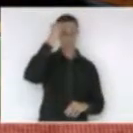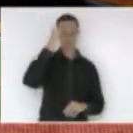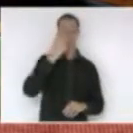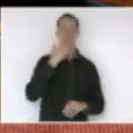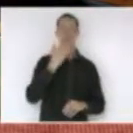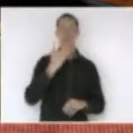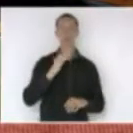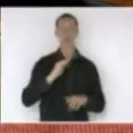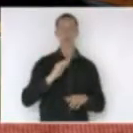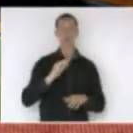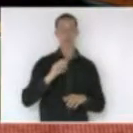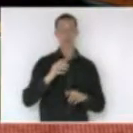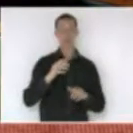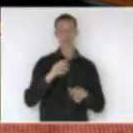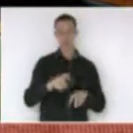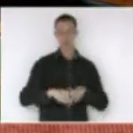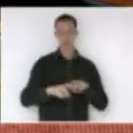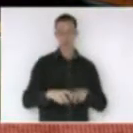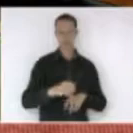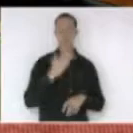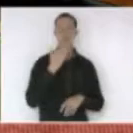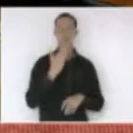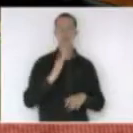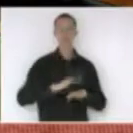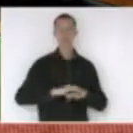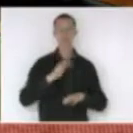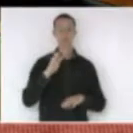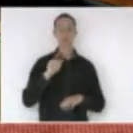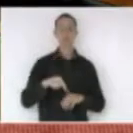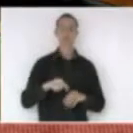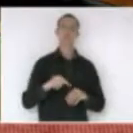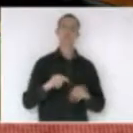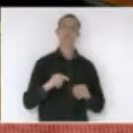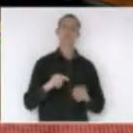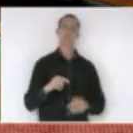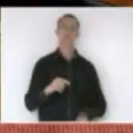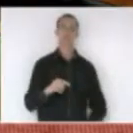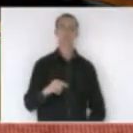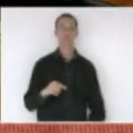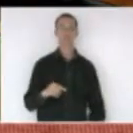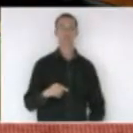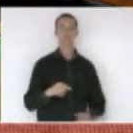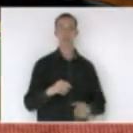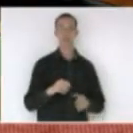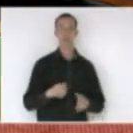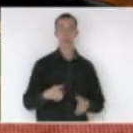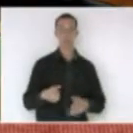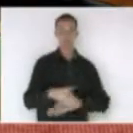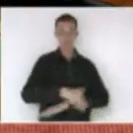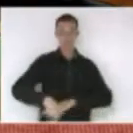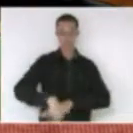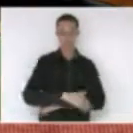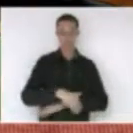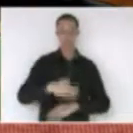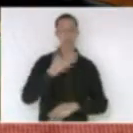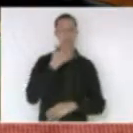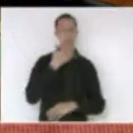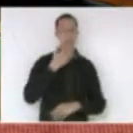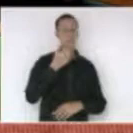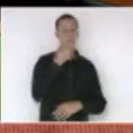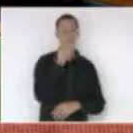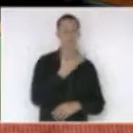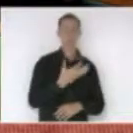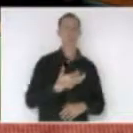prefeito é manter estradas em boas condições de trabalho mas hoje o que mais o agricultor pede